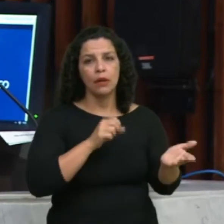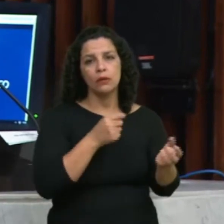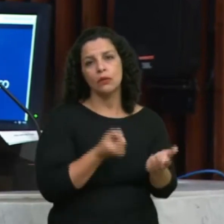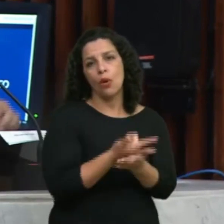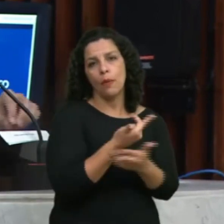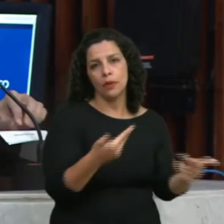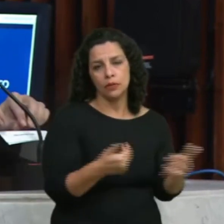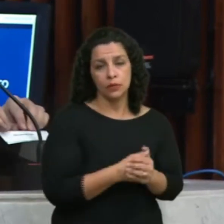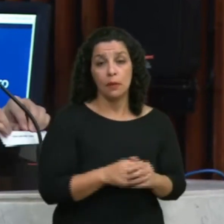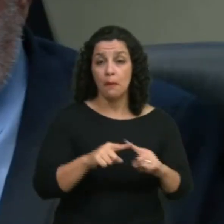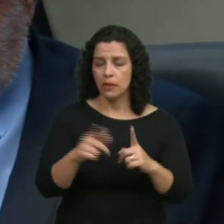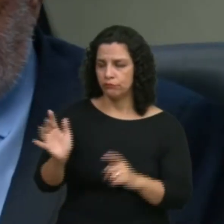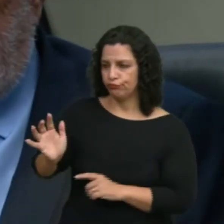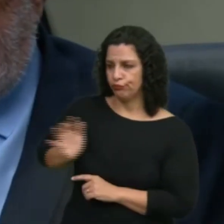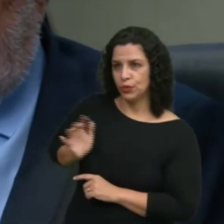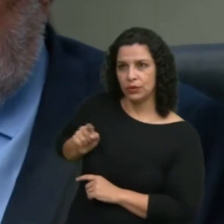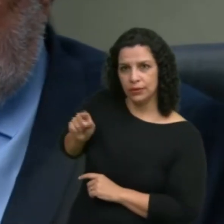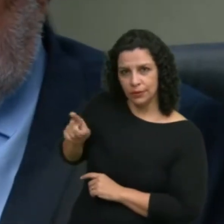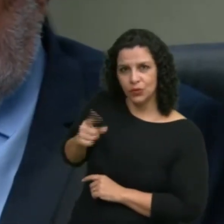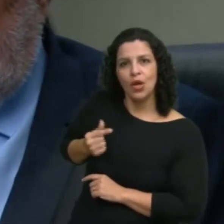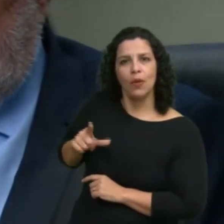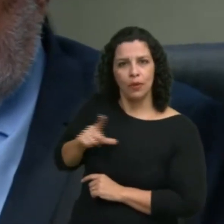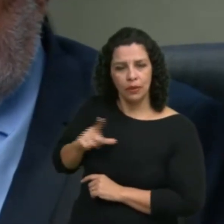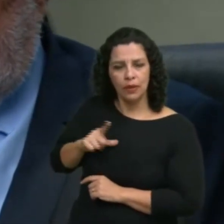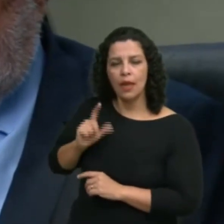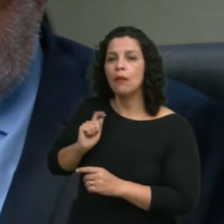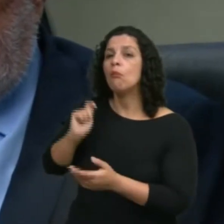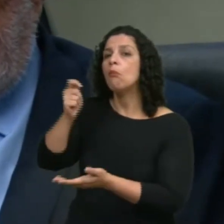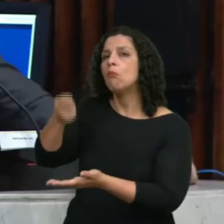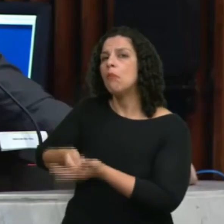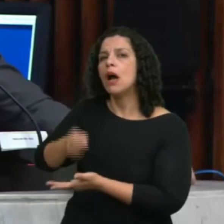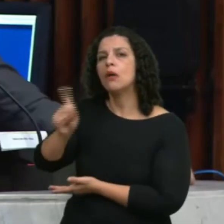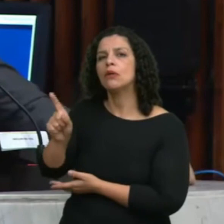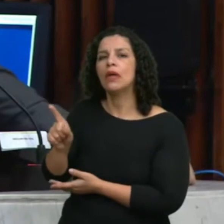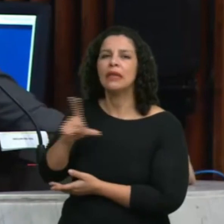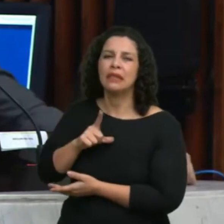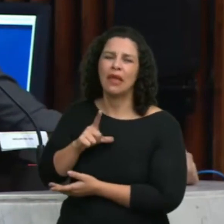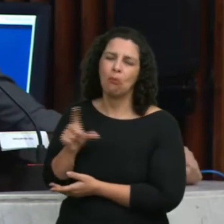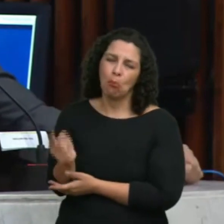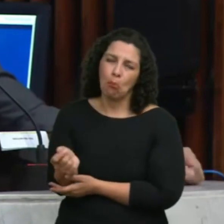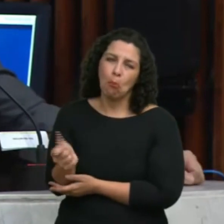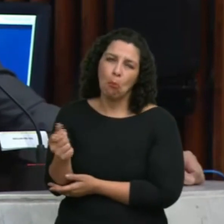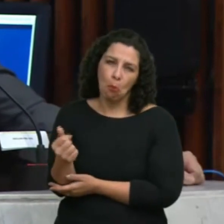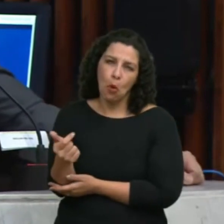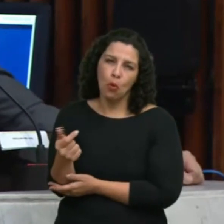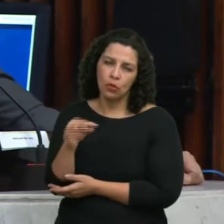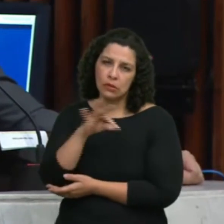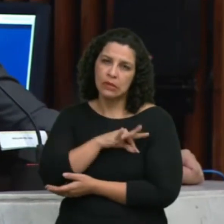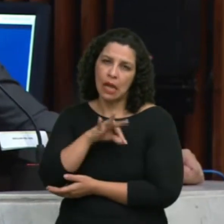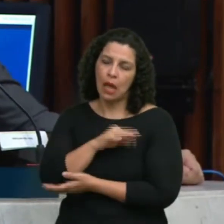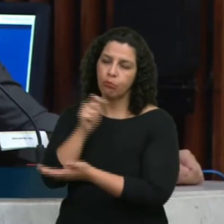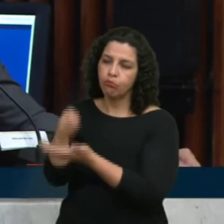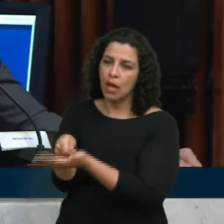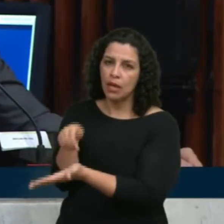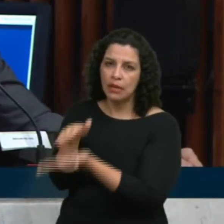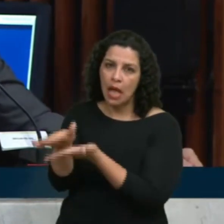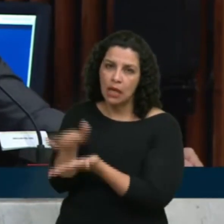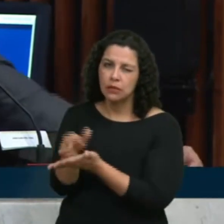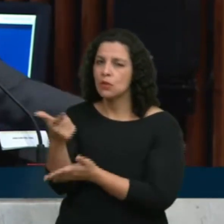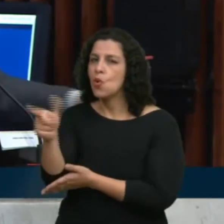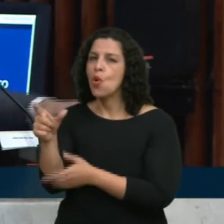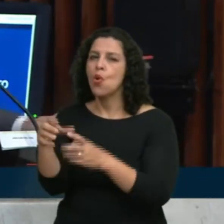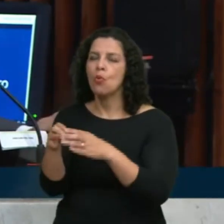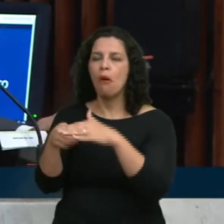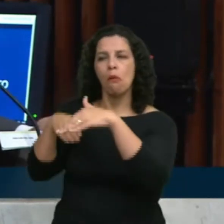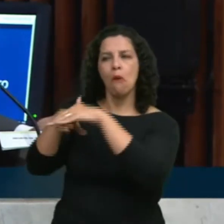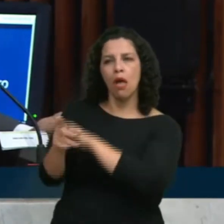Já os mais ricos pagam parte, pequena parte do que ganham em consumo e o restante fica